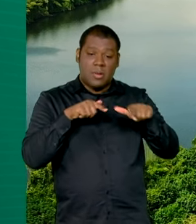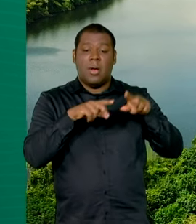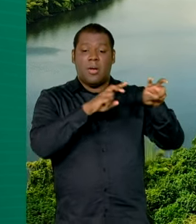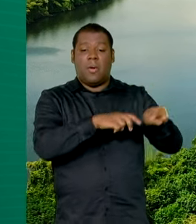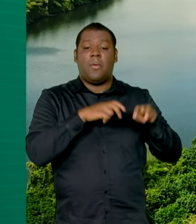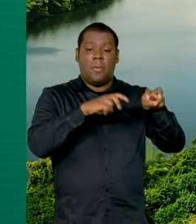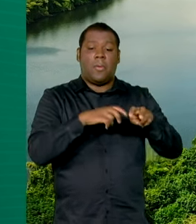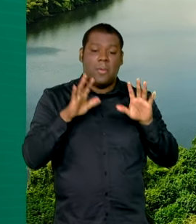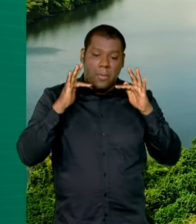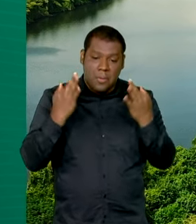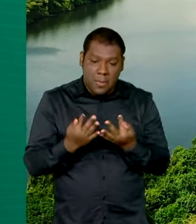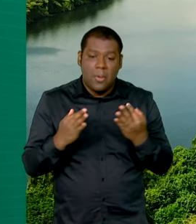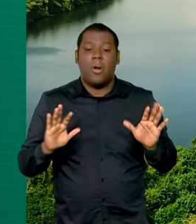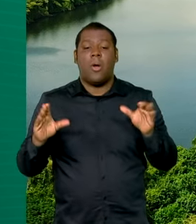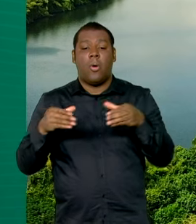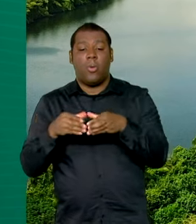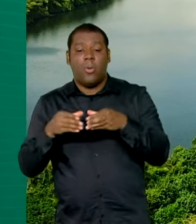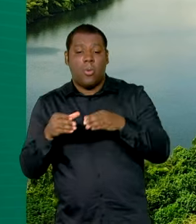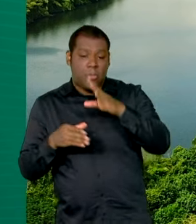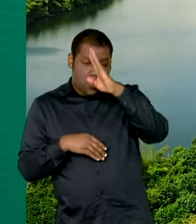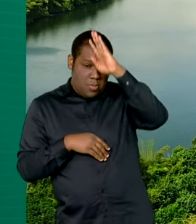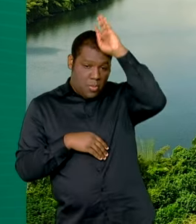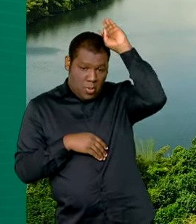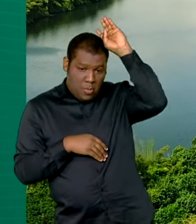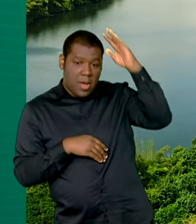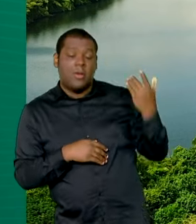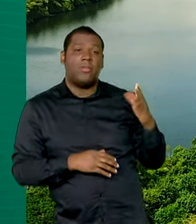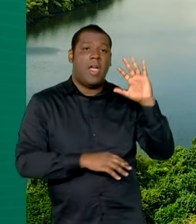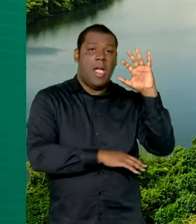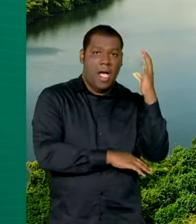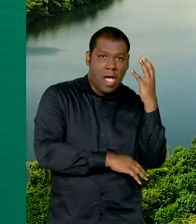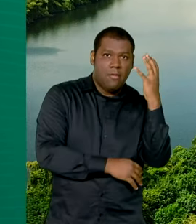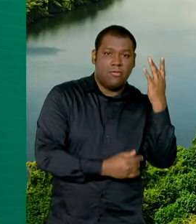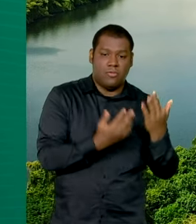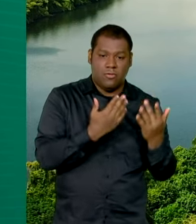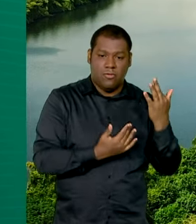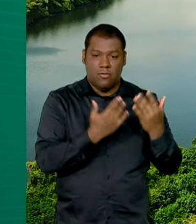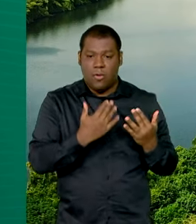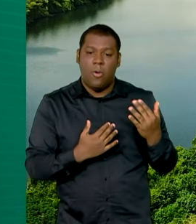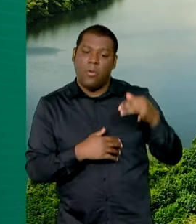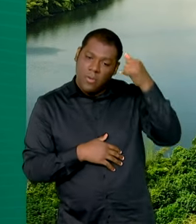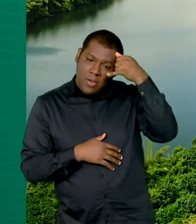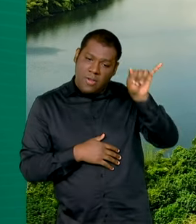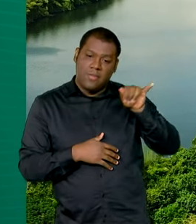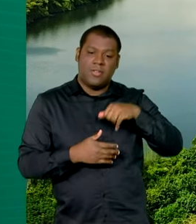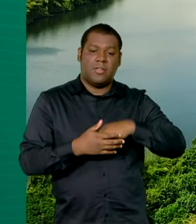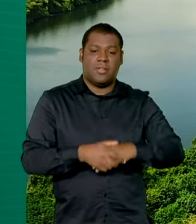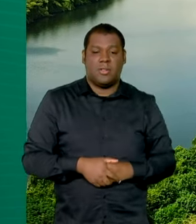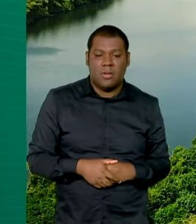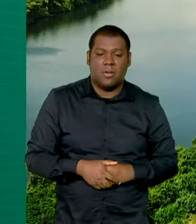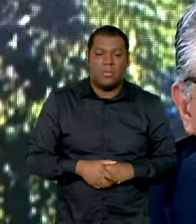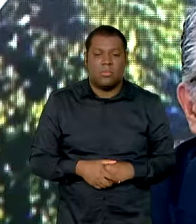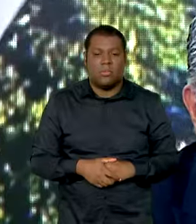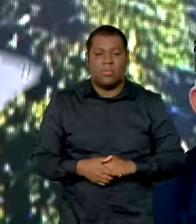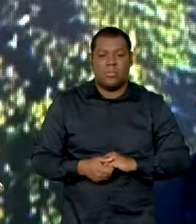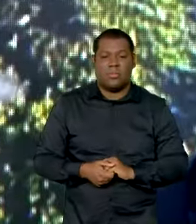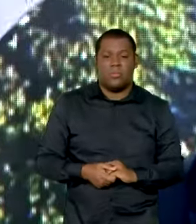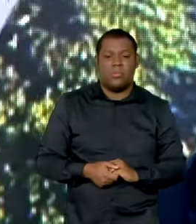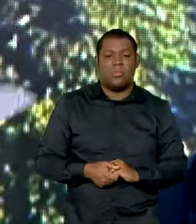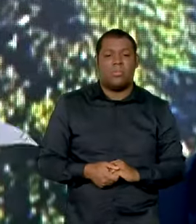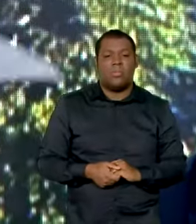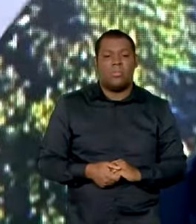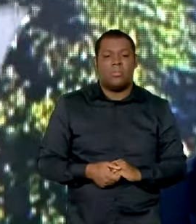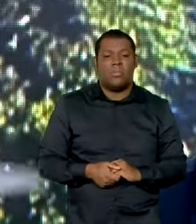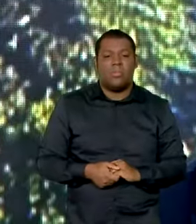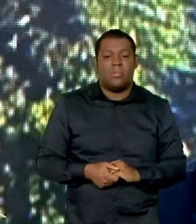combate a incêndios florestais nos primeiros dois anos e pagamento por serviços ambientais para assentamentos. Não basta